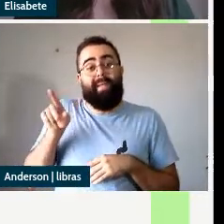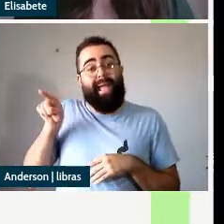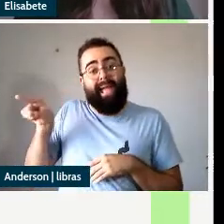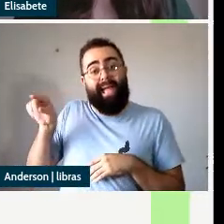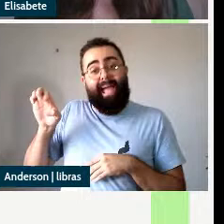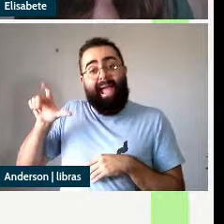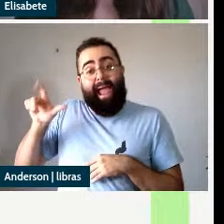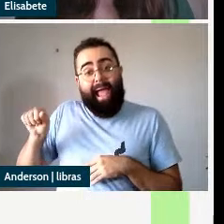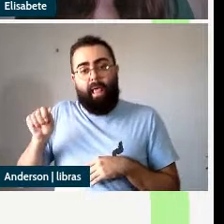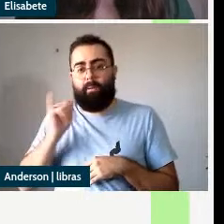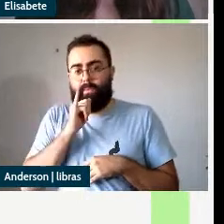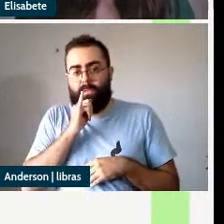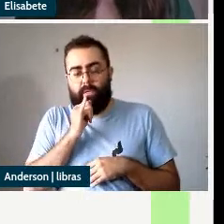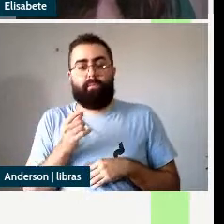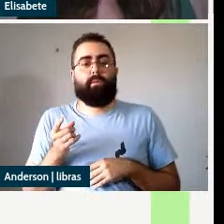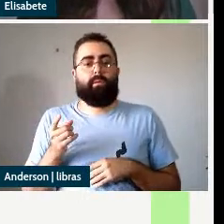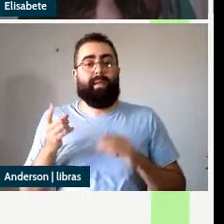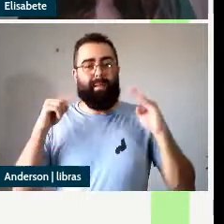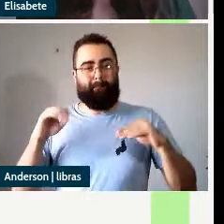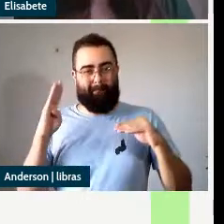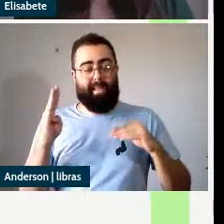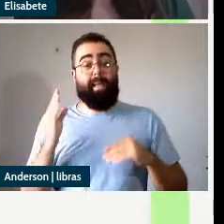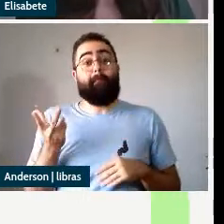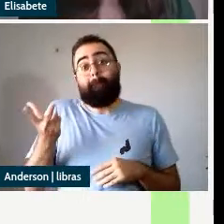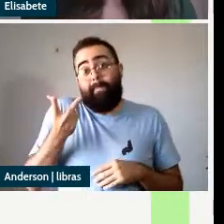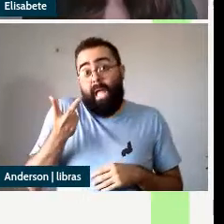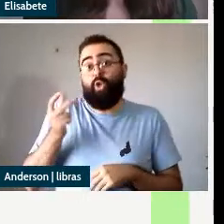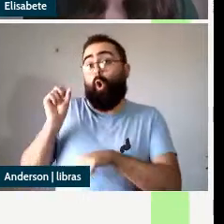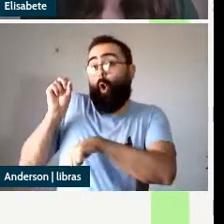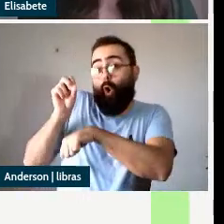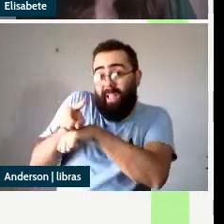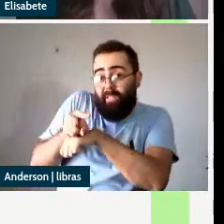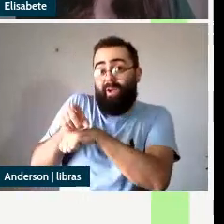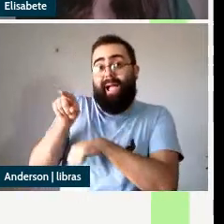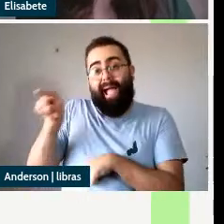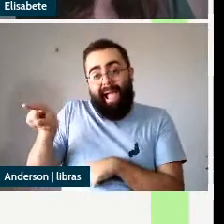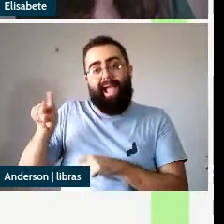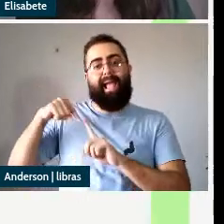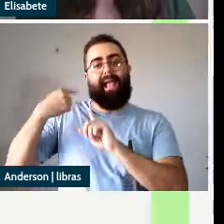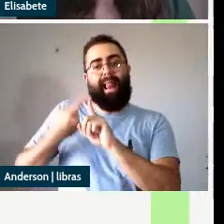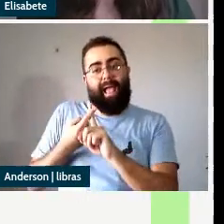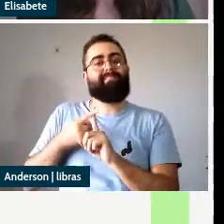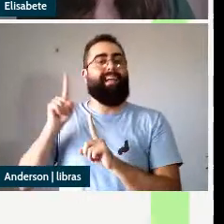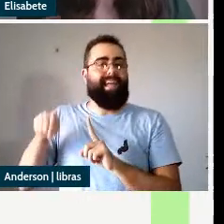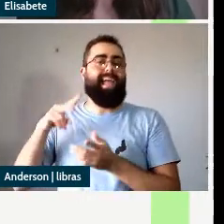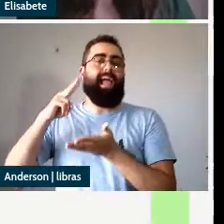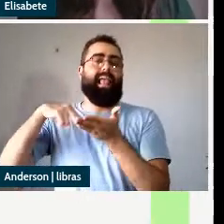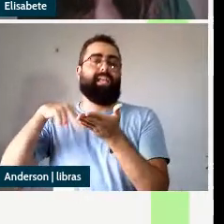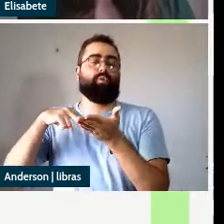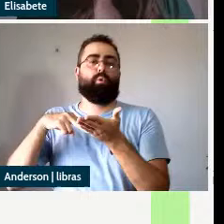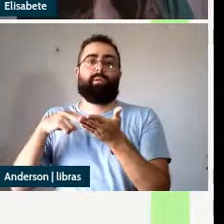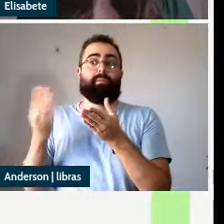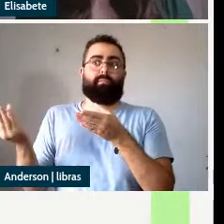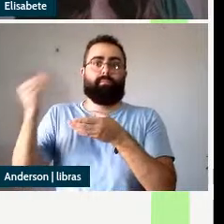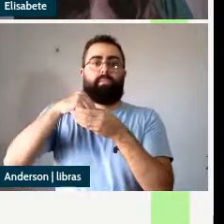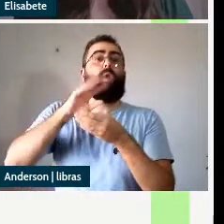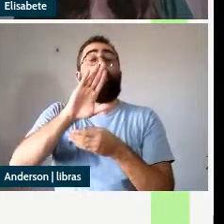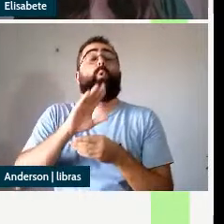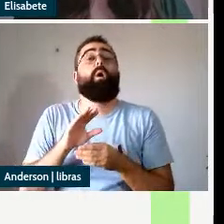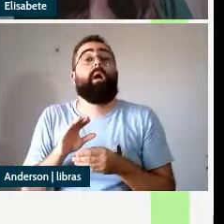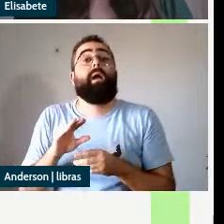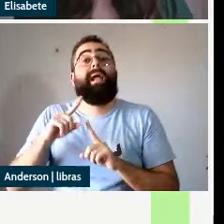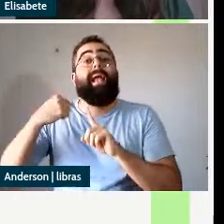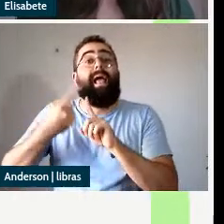contratou ela grávida que veicula a leitura depictiva esse adjetivo grávida ele não foi incluído na pronominalização